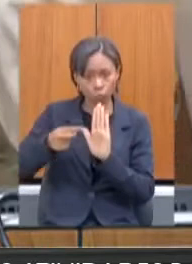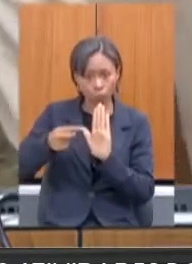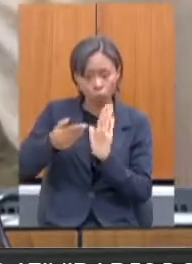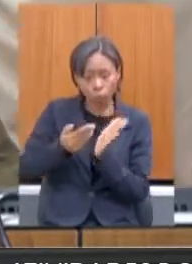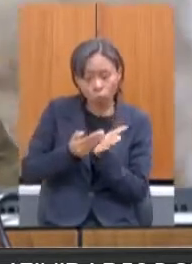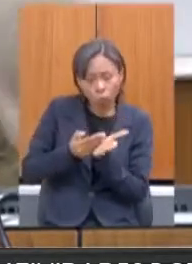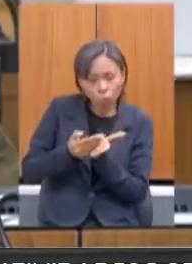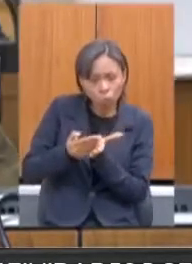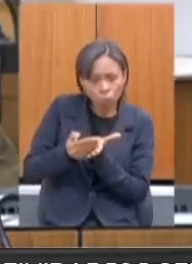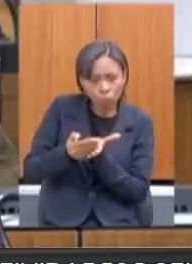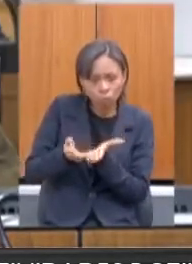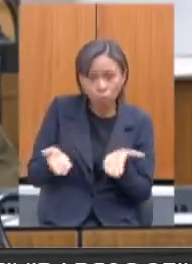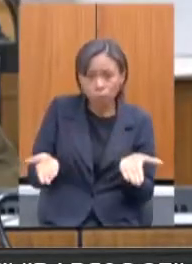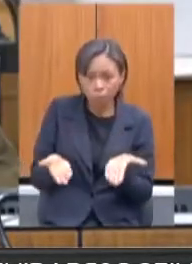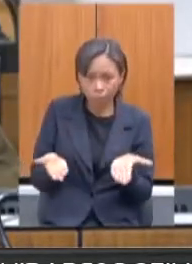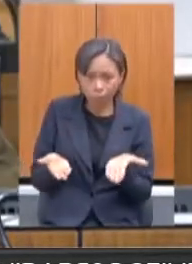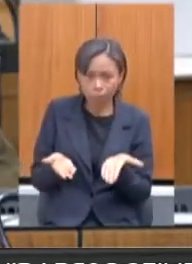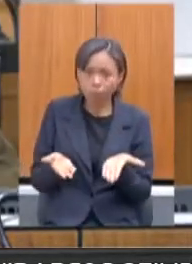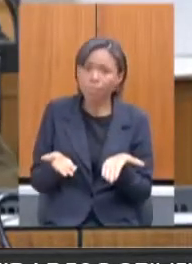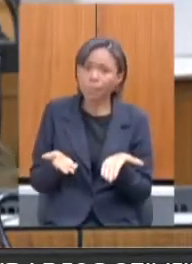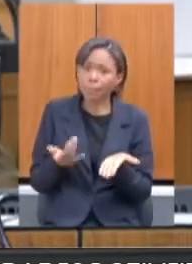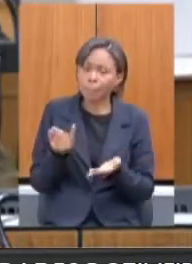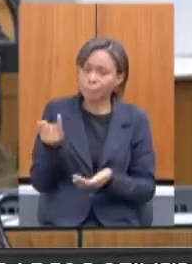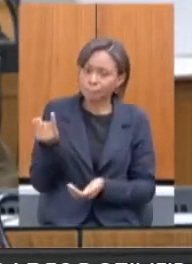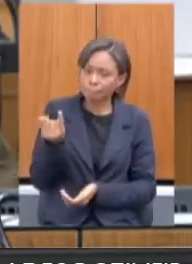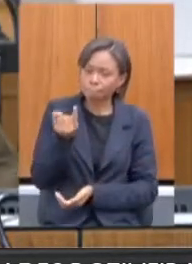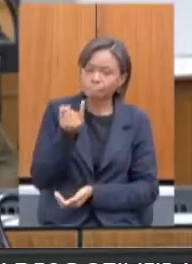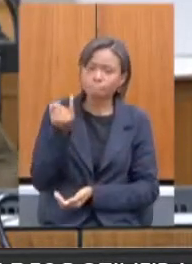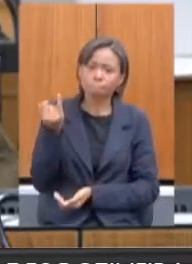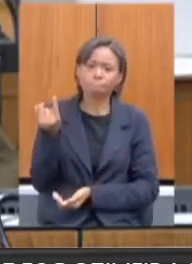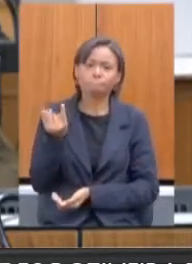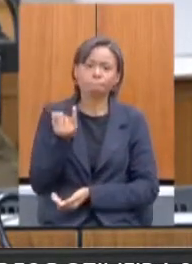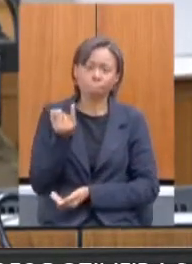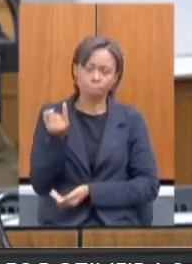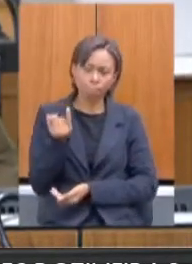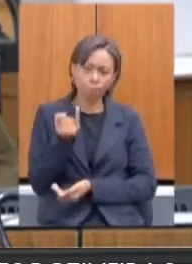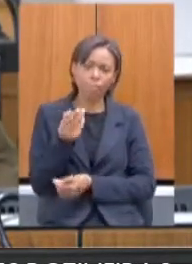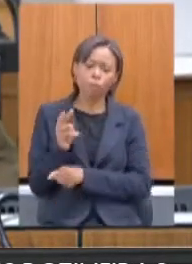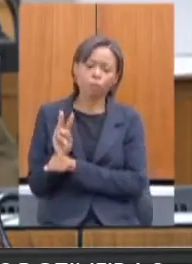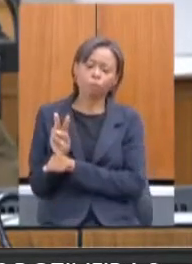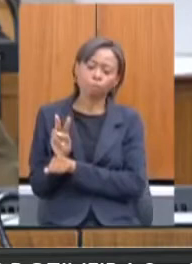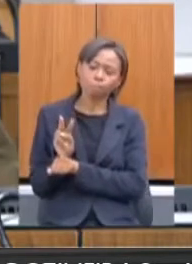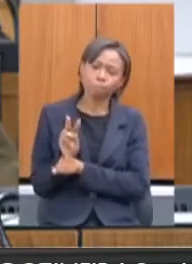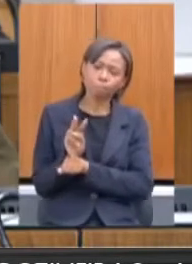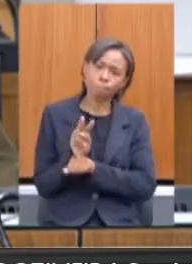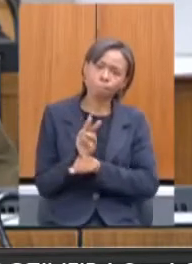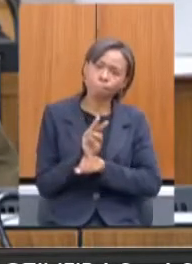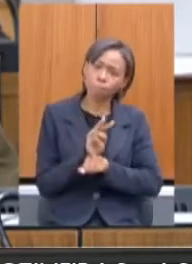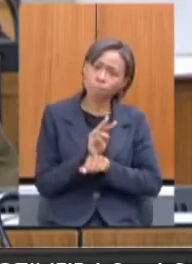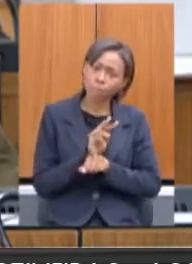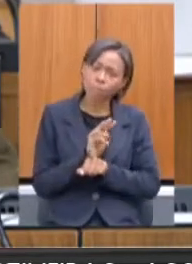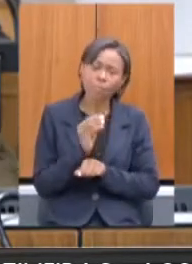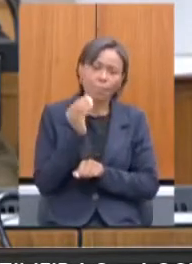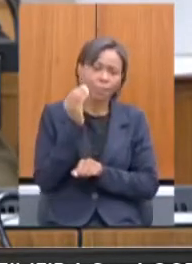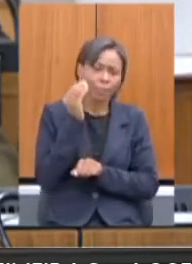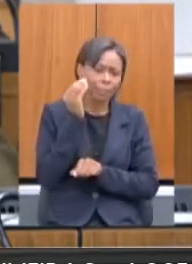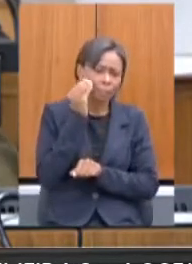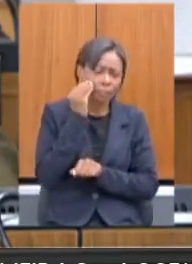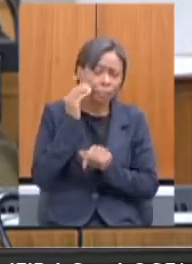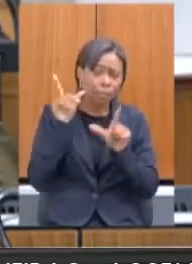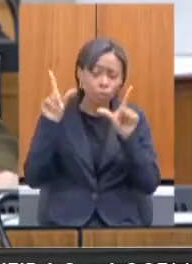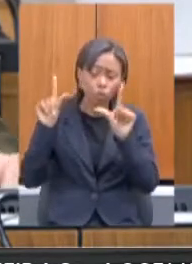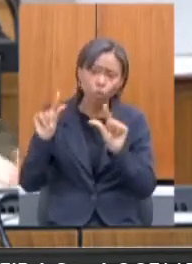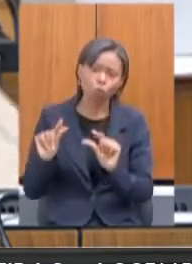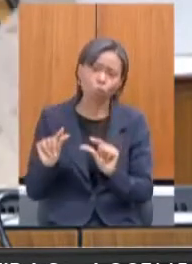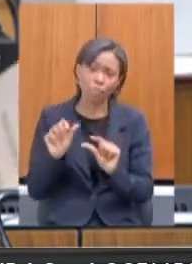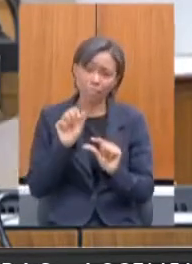agora, mas que para nós ele é suma importância para acompanhar e tentar mitigar essa violação de direitos